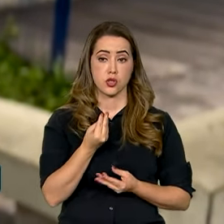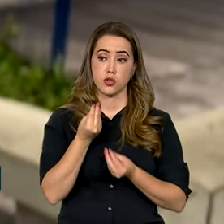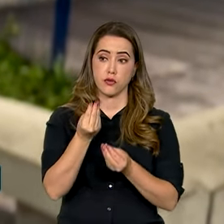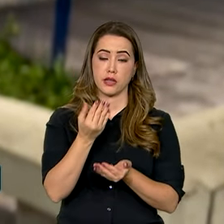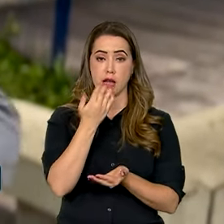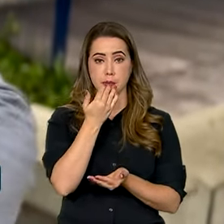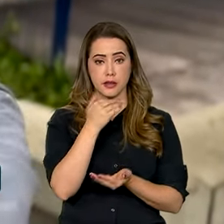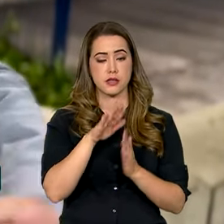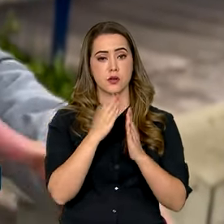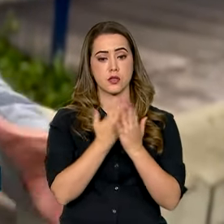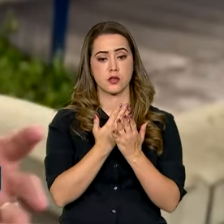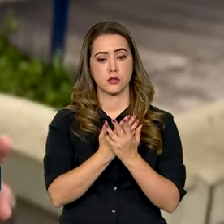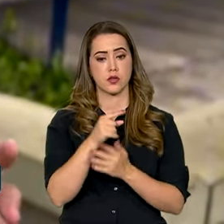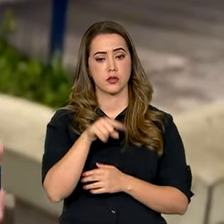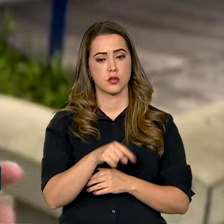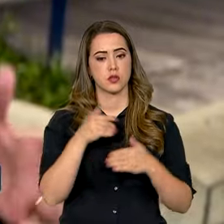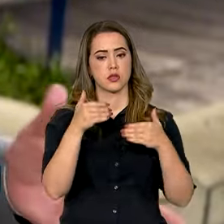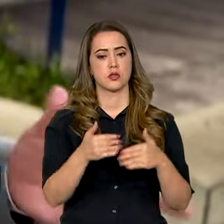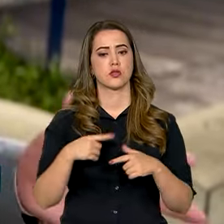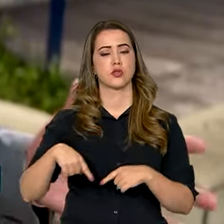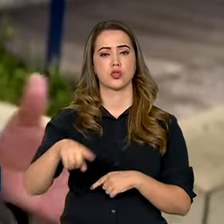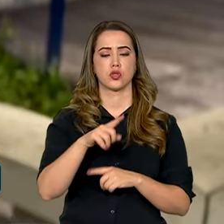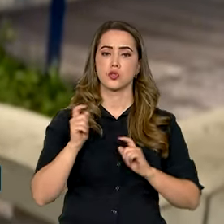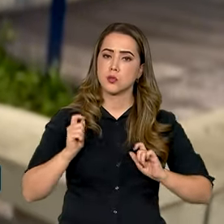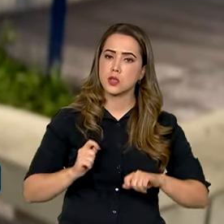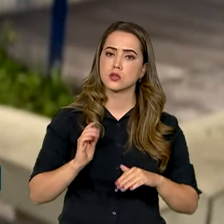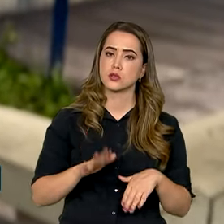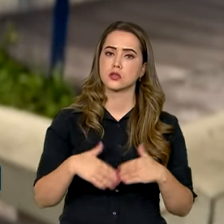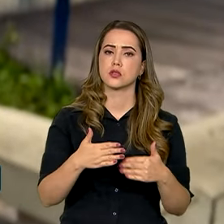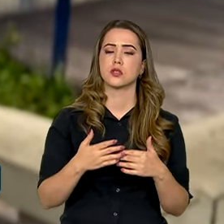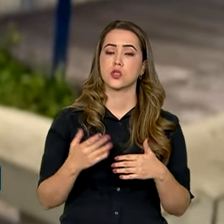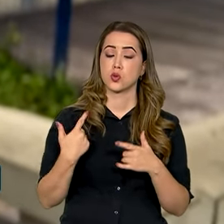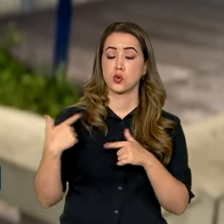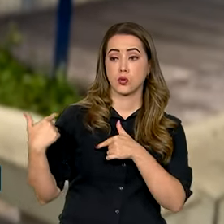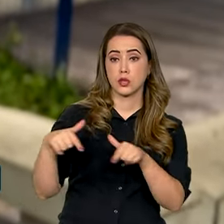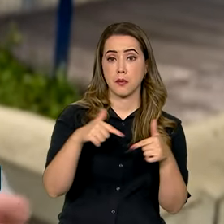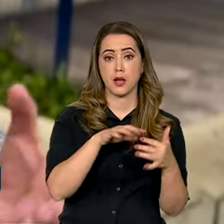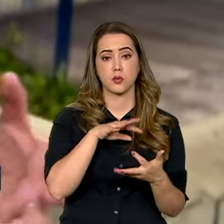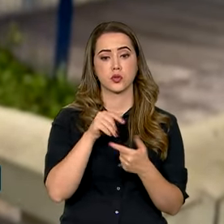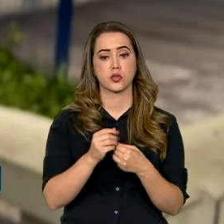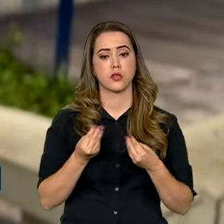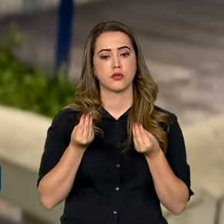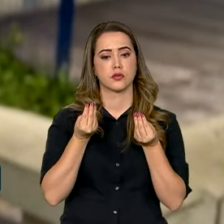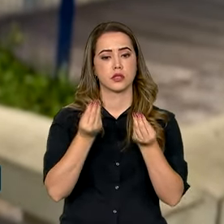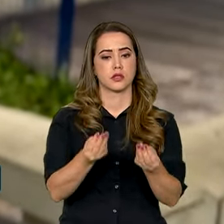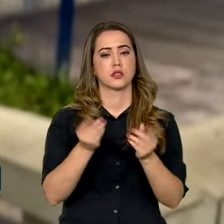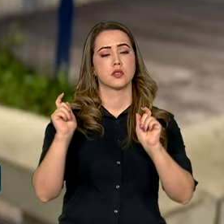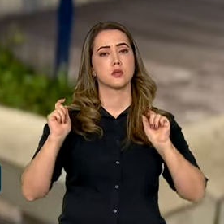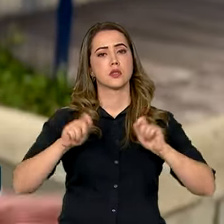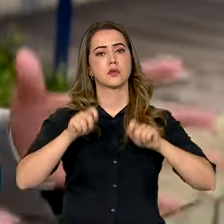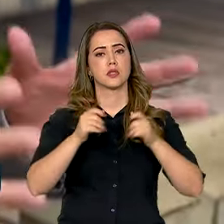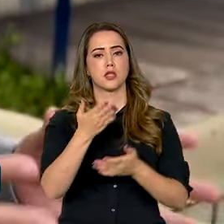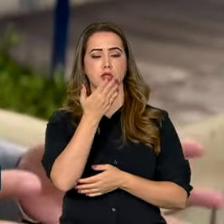nas escolas, aqui uma frente ampla que possa ter uma coalizão global garantindo as condições